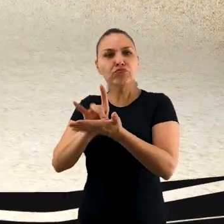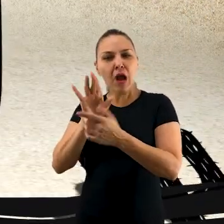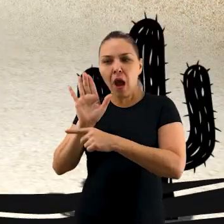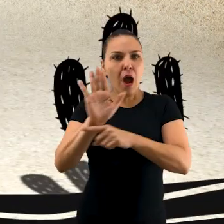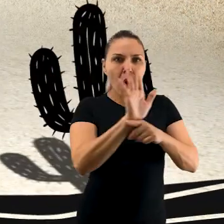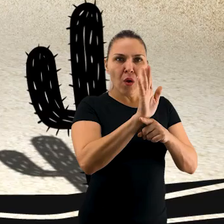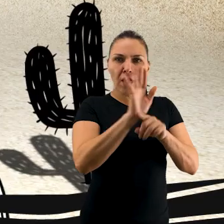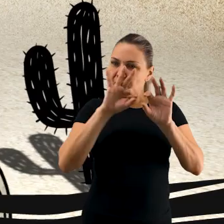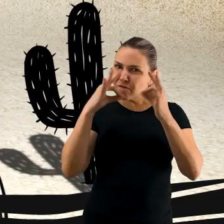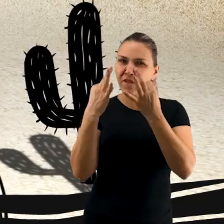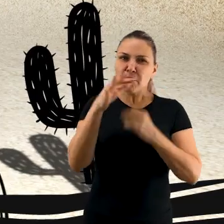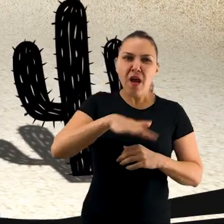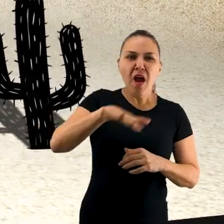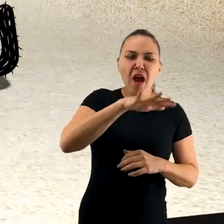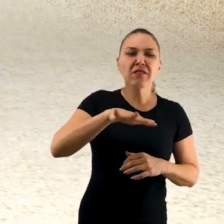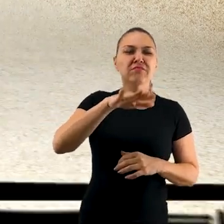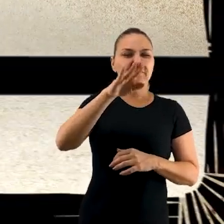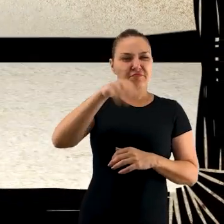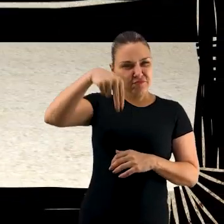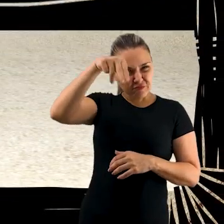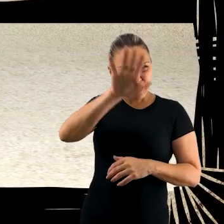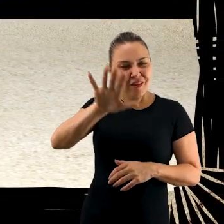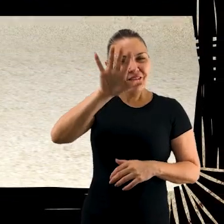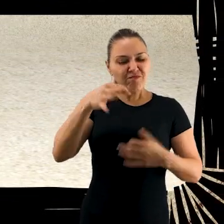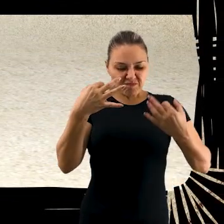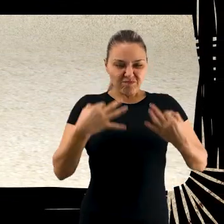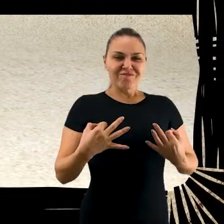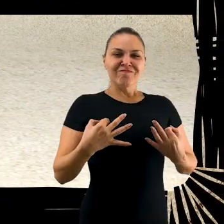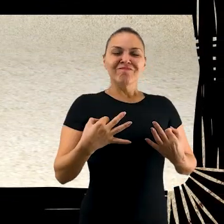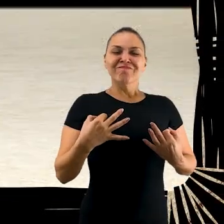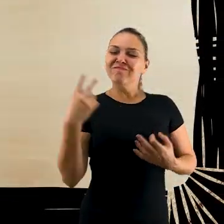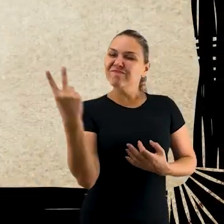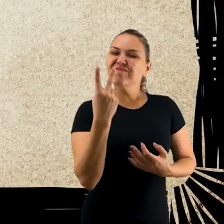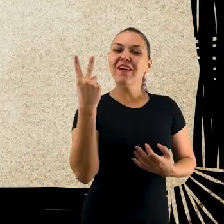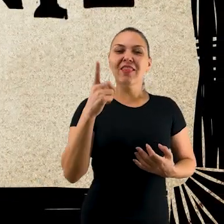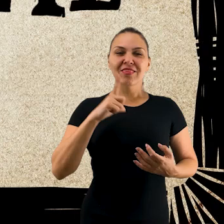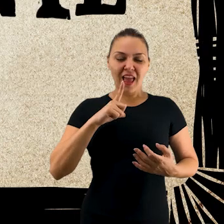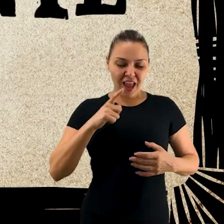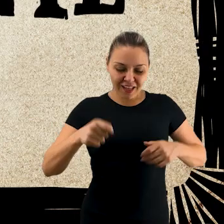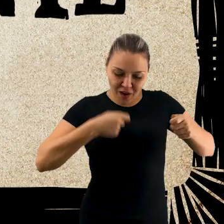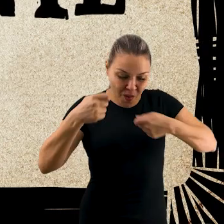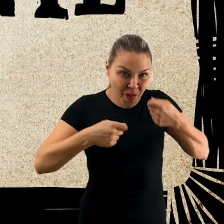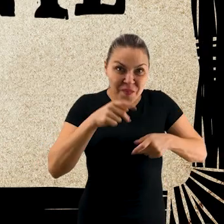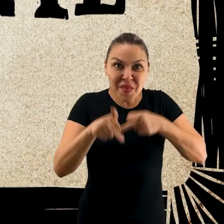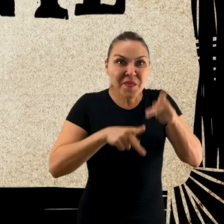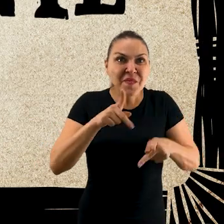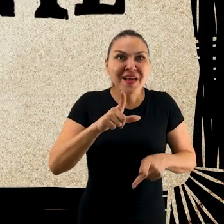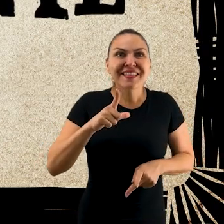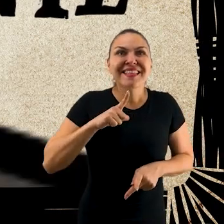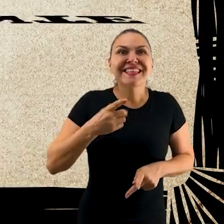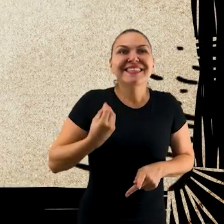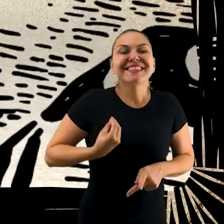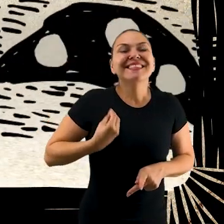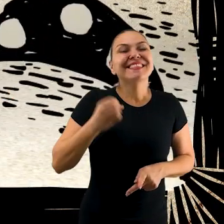ajudar as famílias da região, com dignidade e consideração, tem comida no prato da nossa